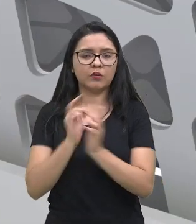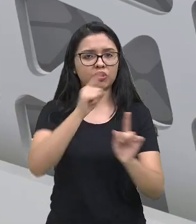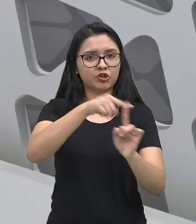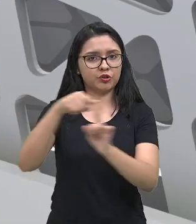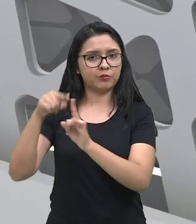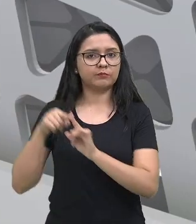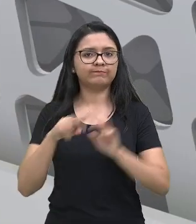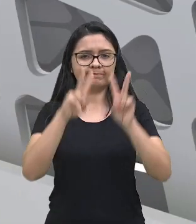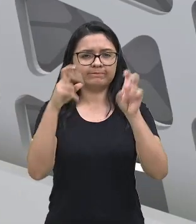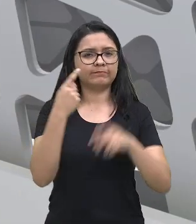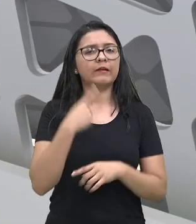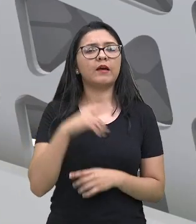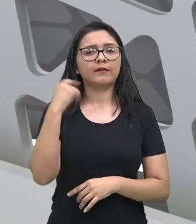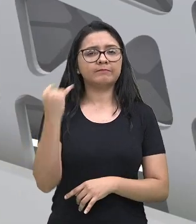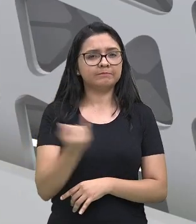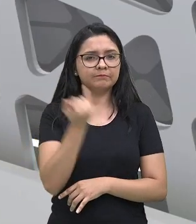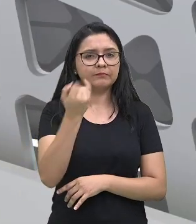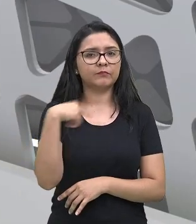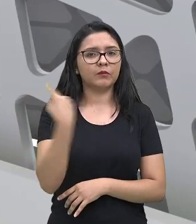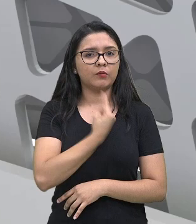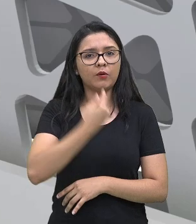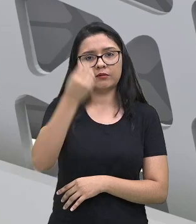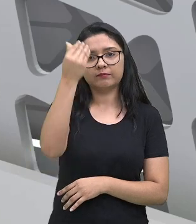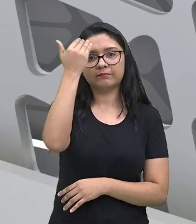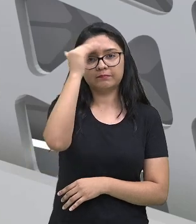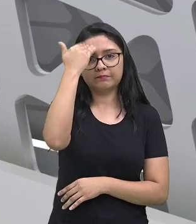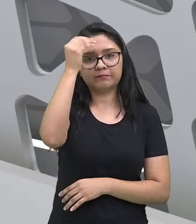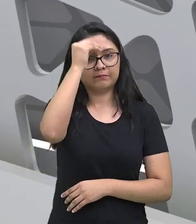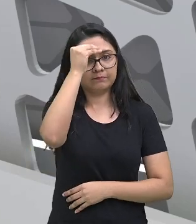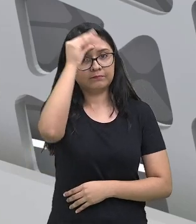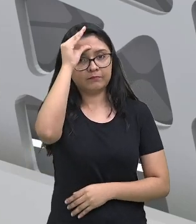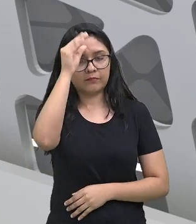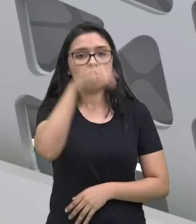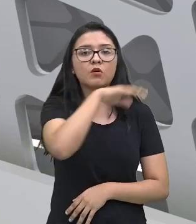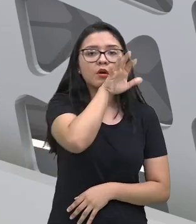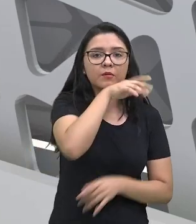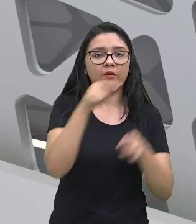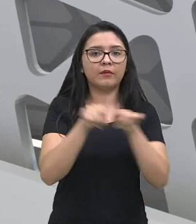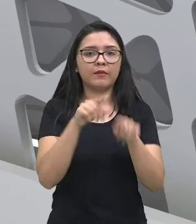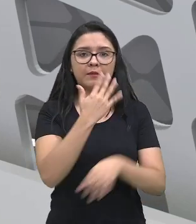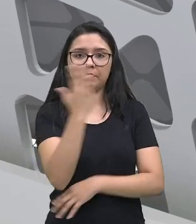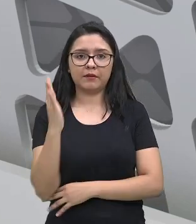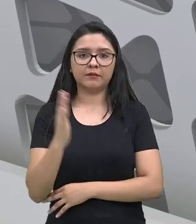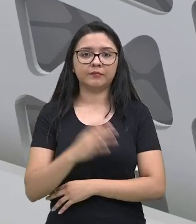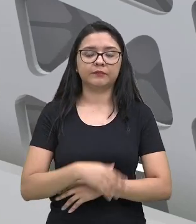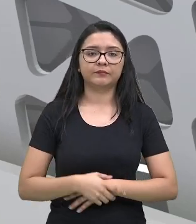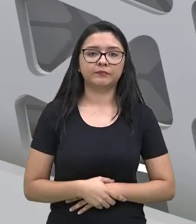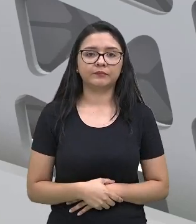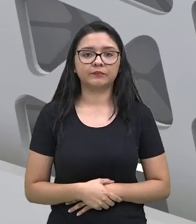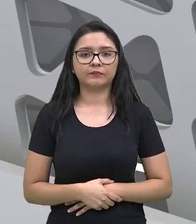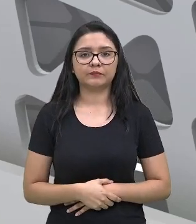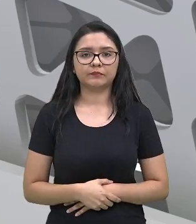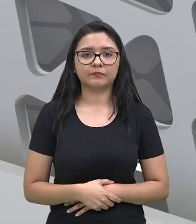importante aí para nós compreendermos aqueles animais e plantas que estão ao nosso redor. Vejam aí.